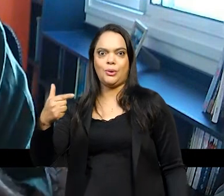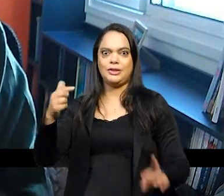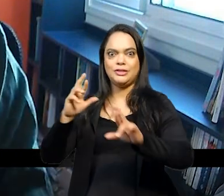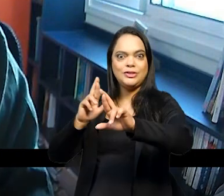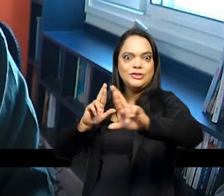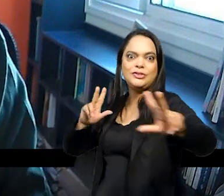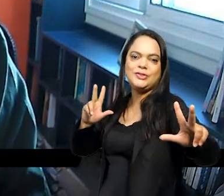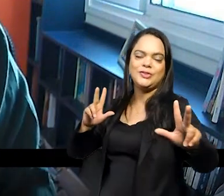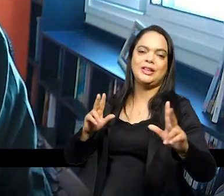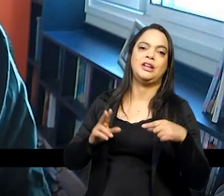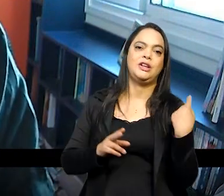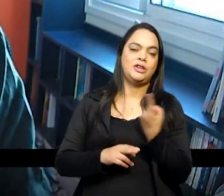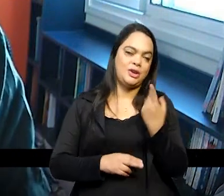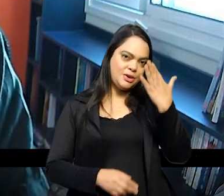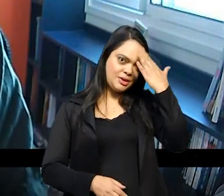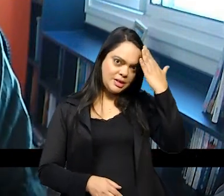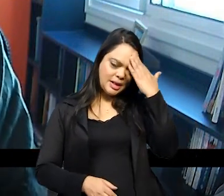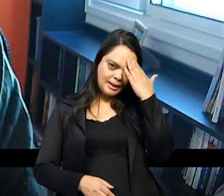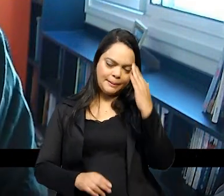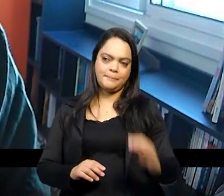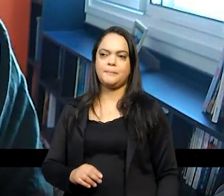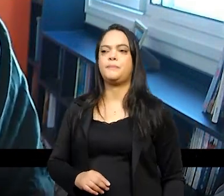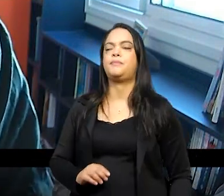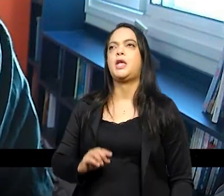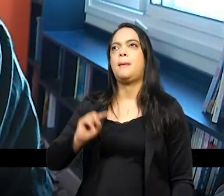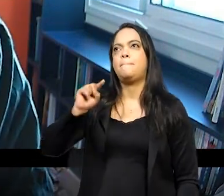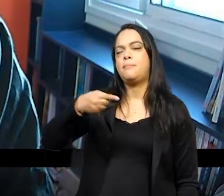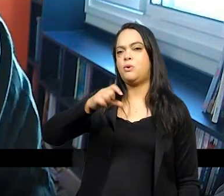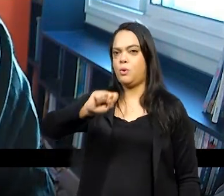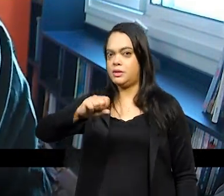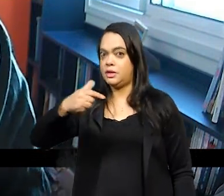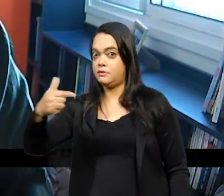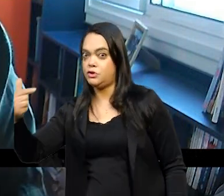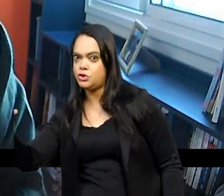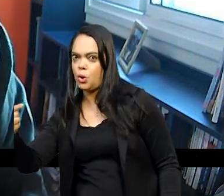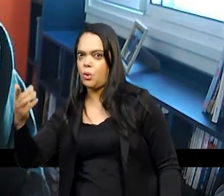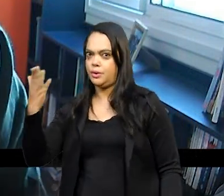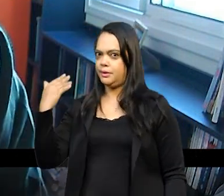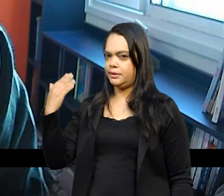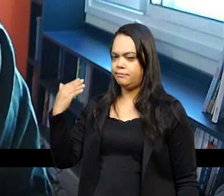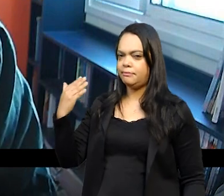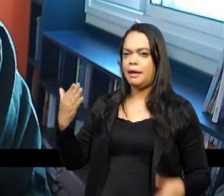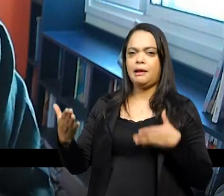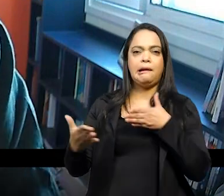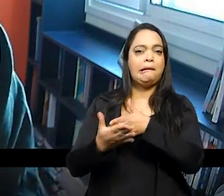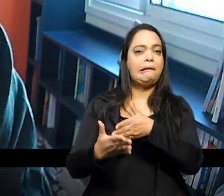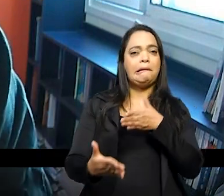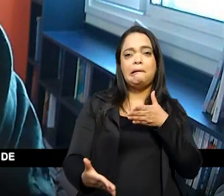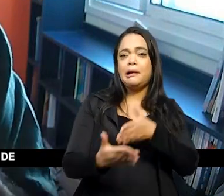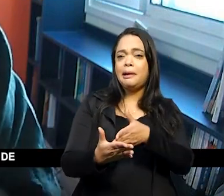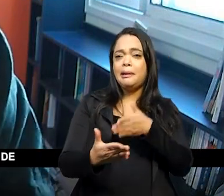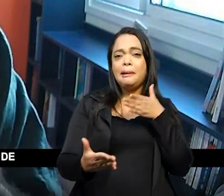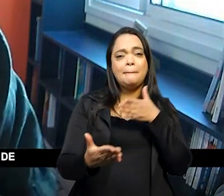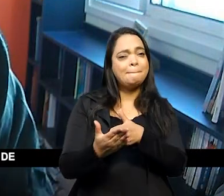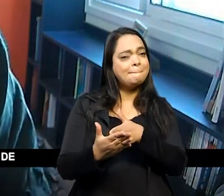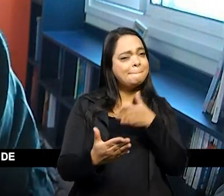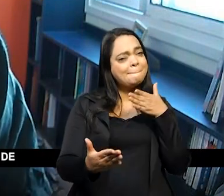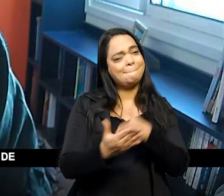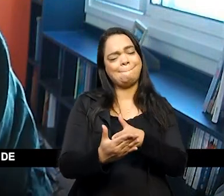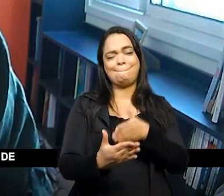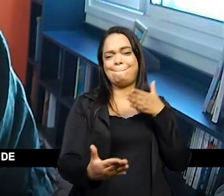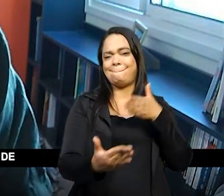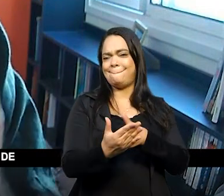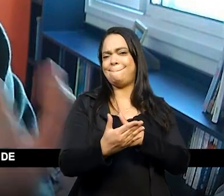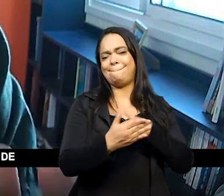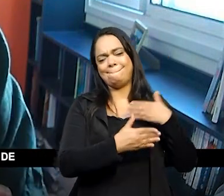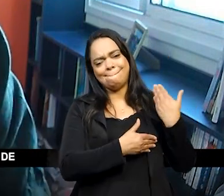entendermos a história de 1822 e nós entendermos a limitação imposta historicamente